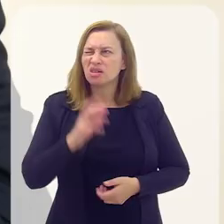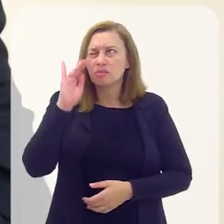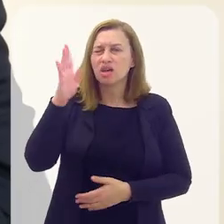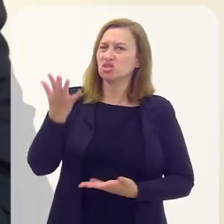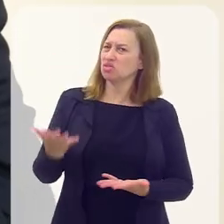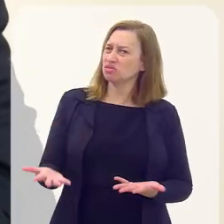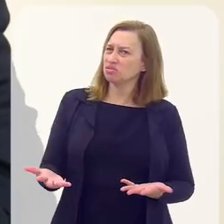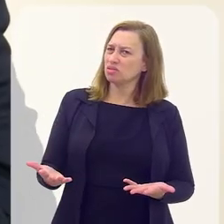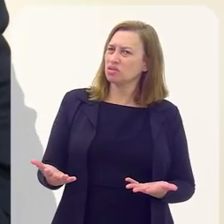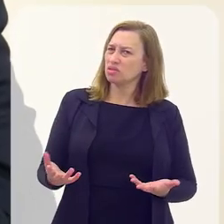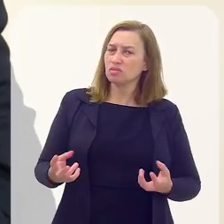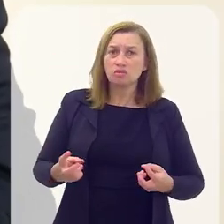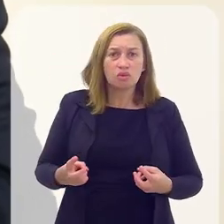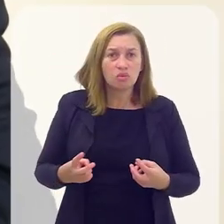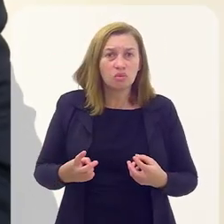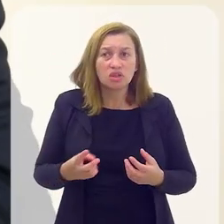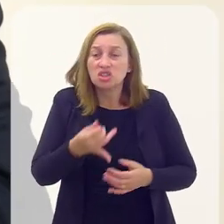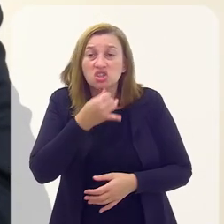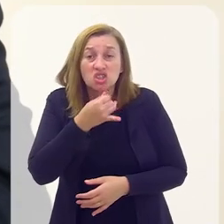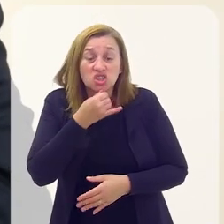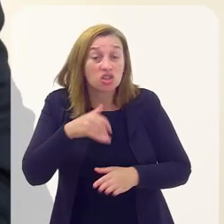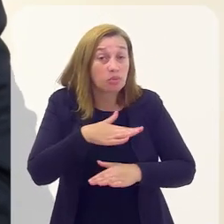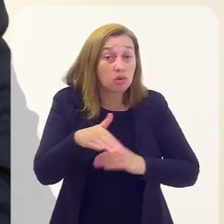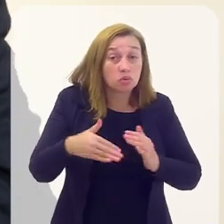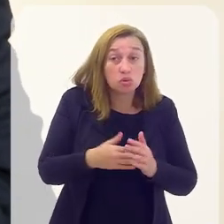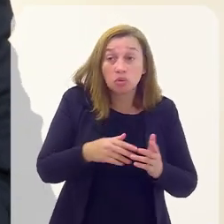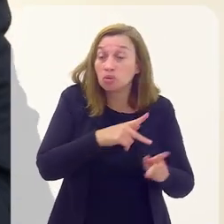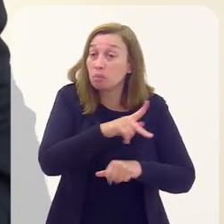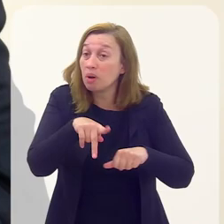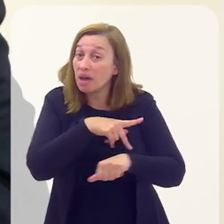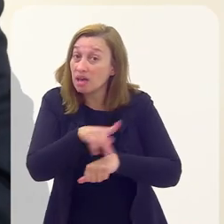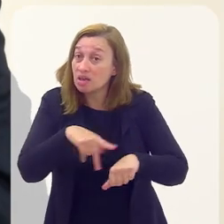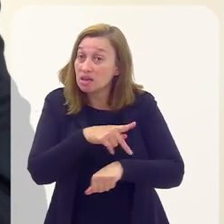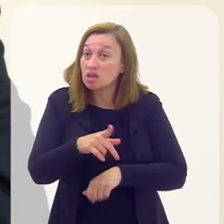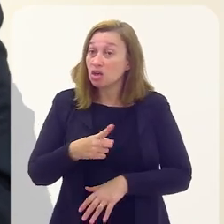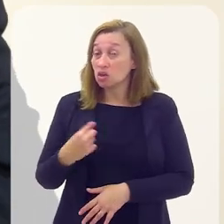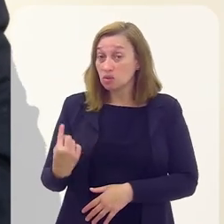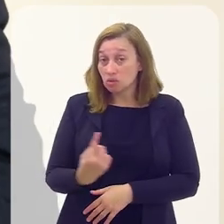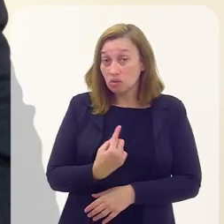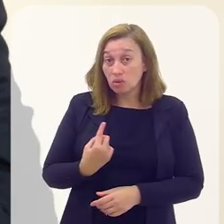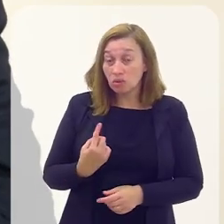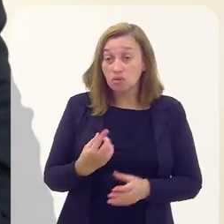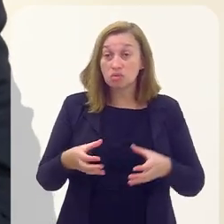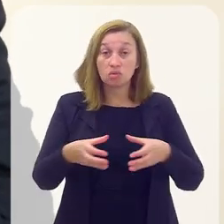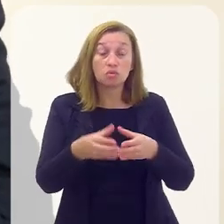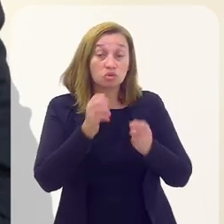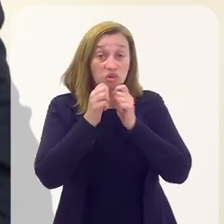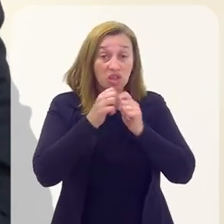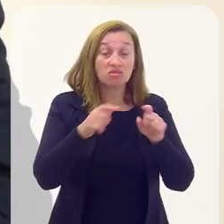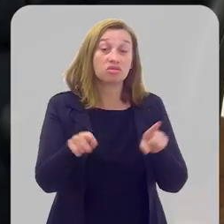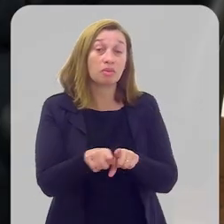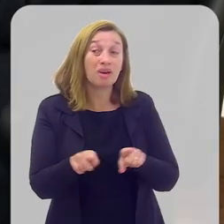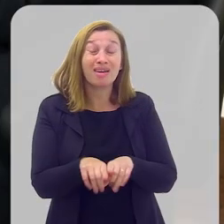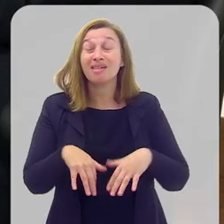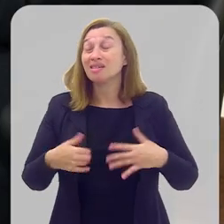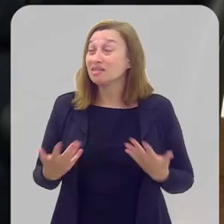pés no chão. Aquilo causou um clamor no país todo e evidente que no nosso meio jornalístico brutal.